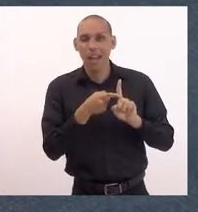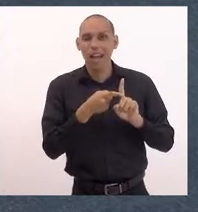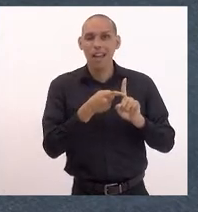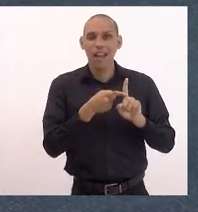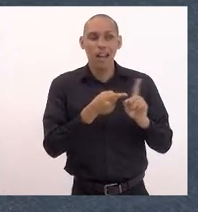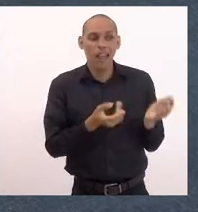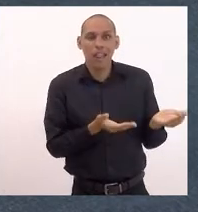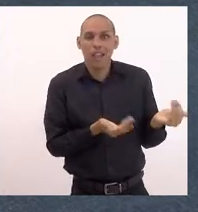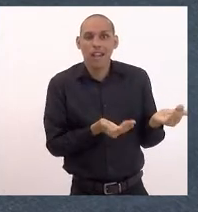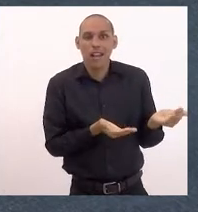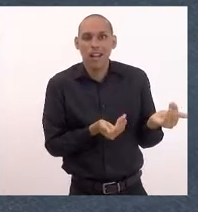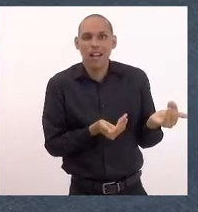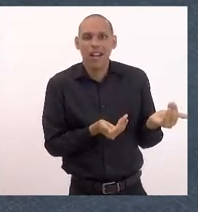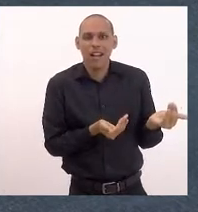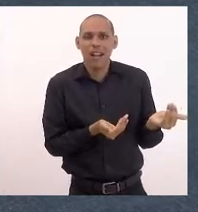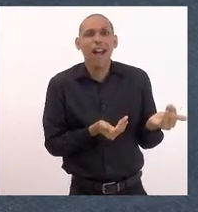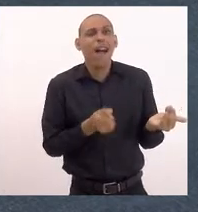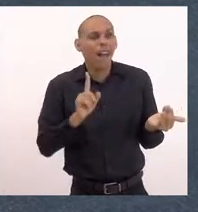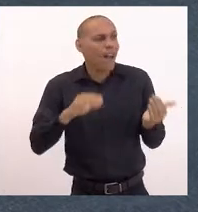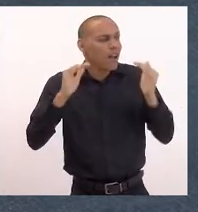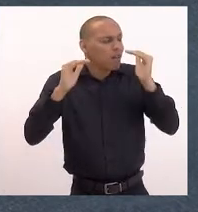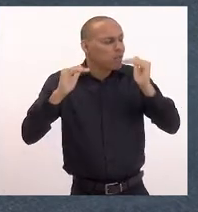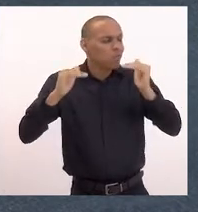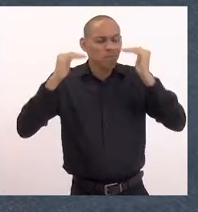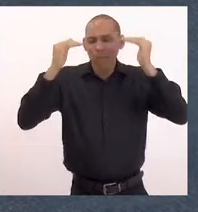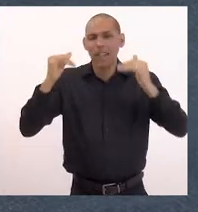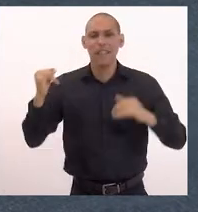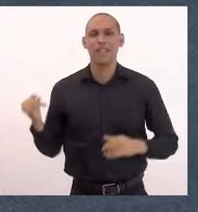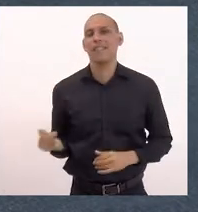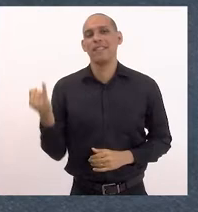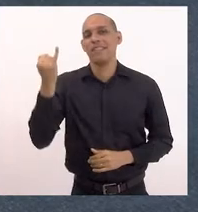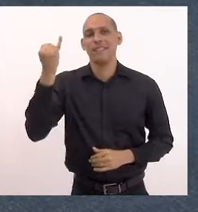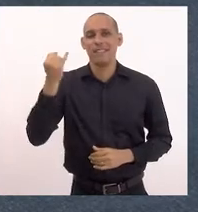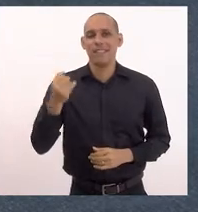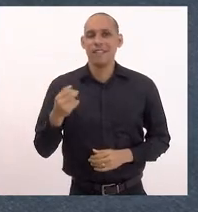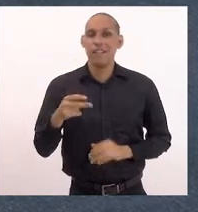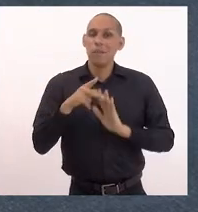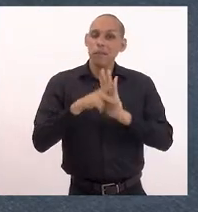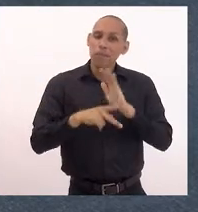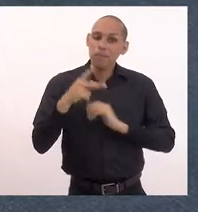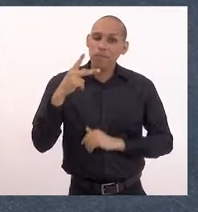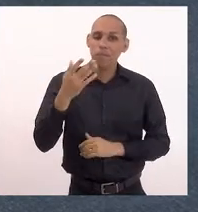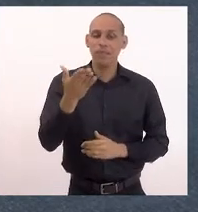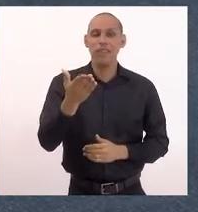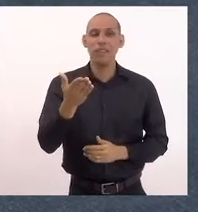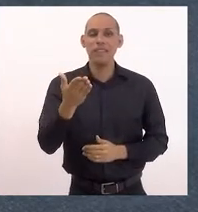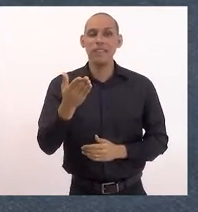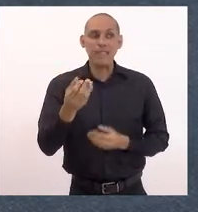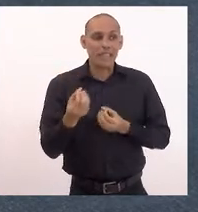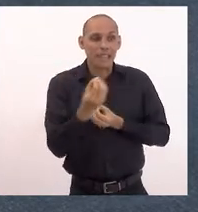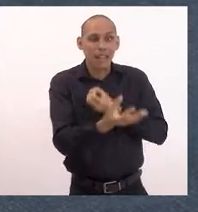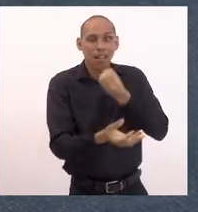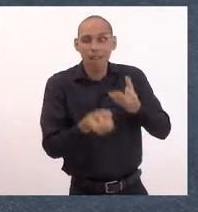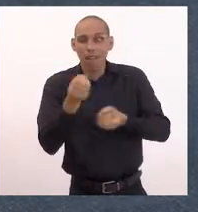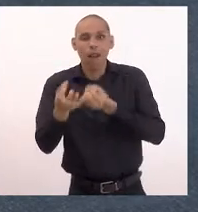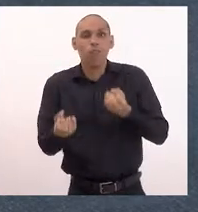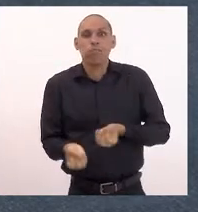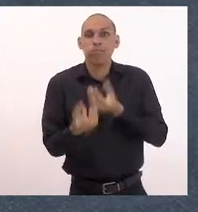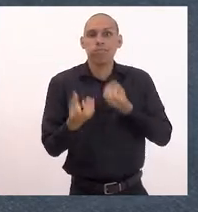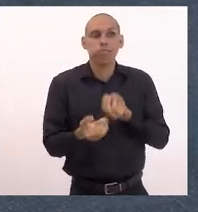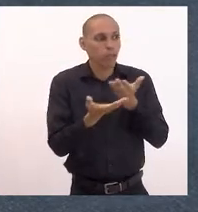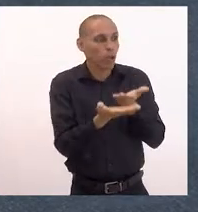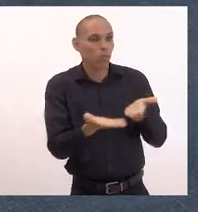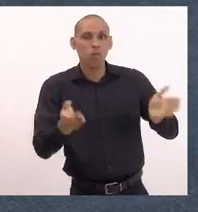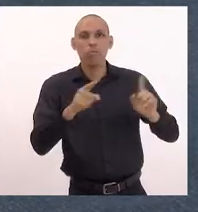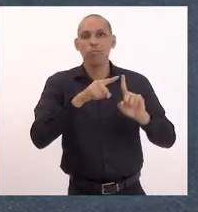super, super, hiper importante o seu projeto, que é levar informação para essa gestante,